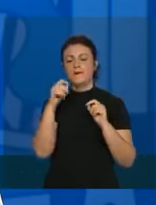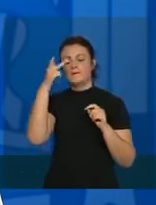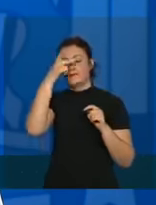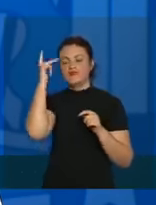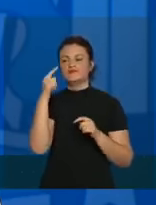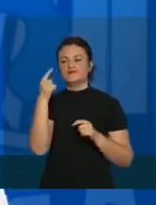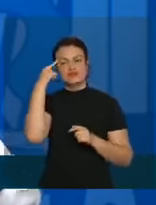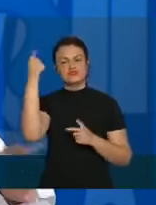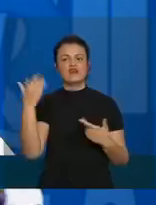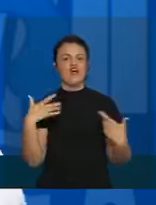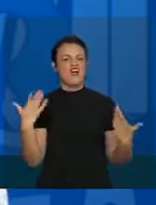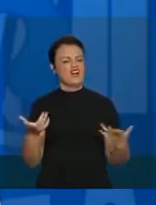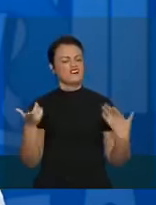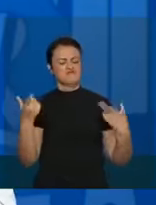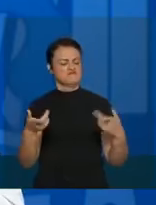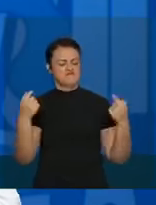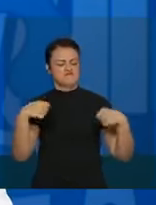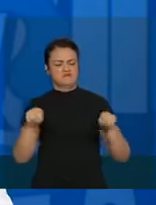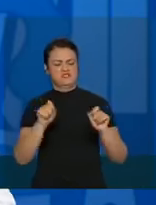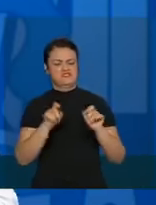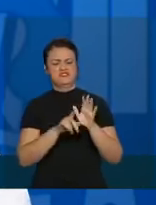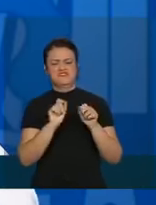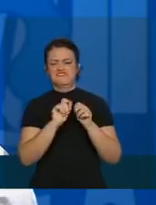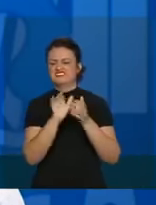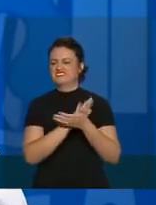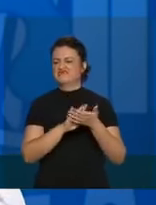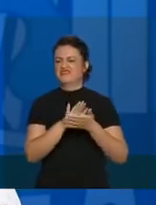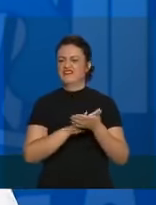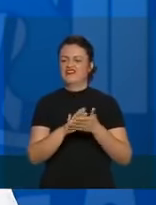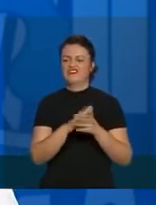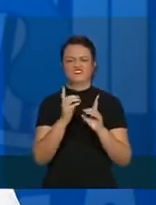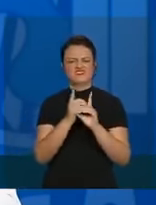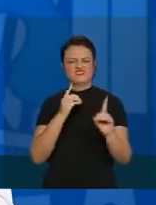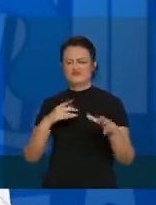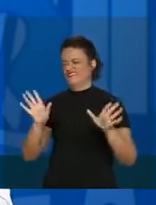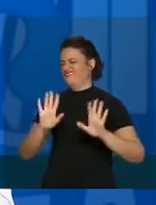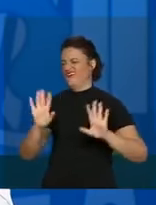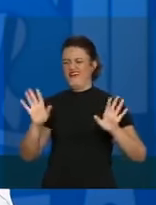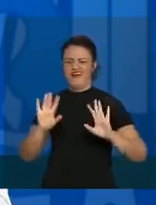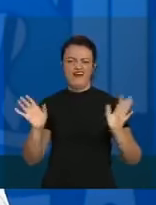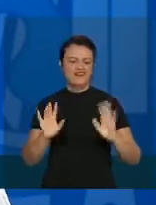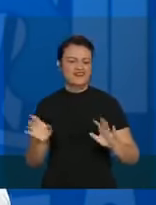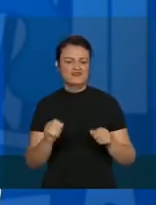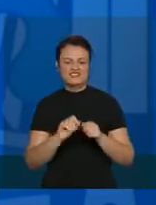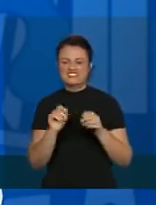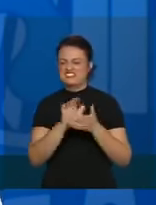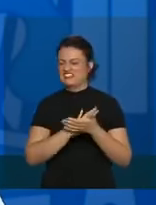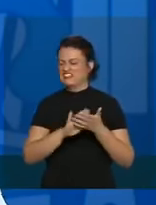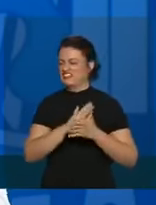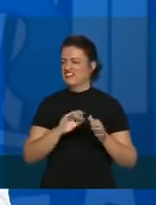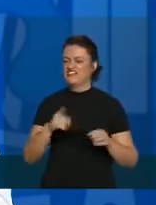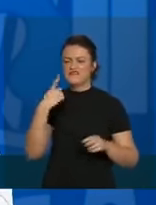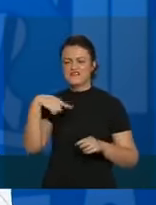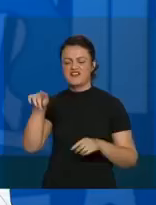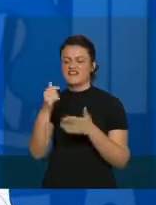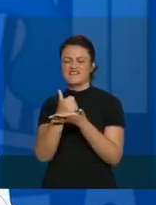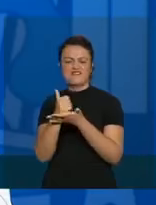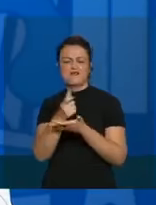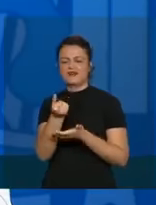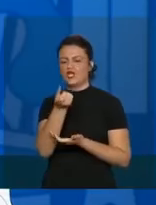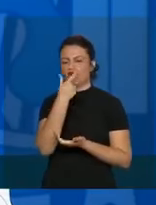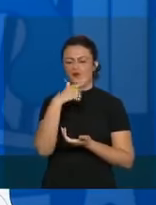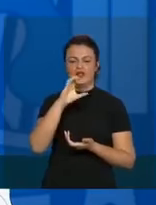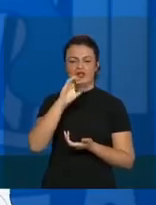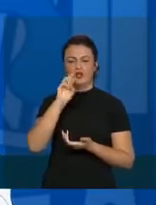pessoas falarem assim, não, não preciso fazer nada, não preciso fazer distanciamento, não preciso nada, já fui ali na farmácia, comprei